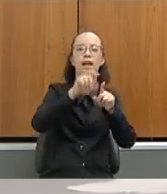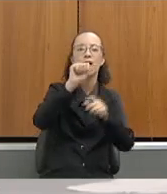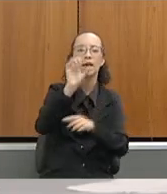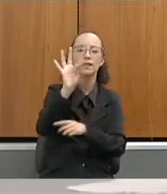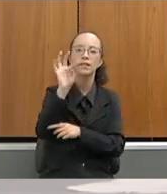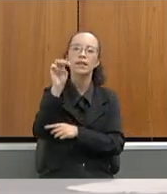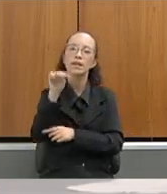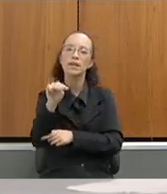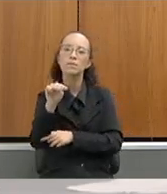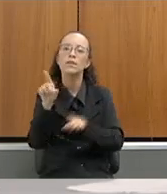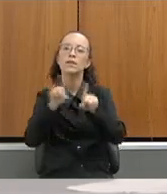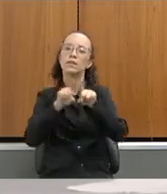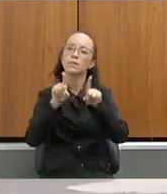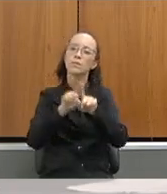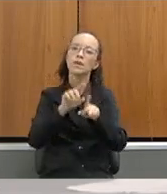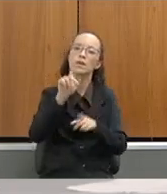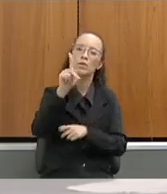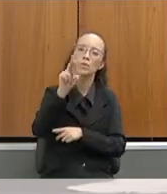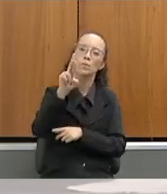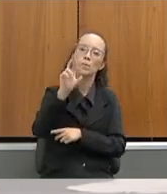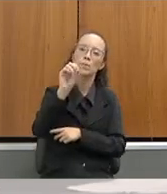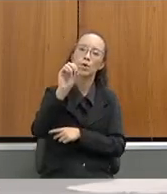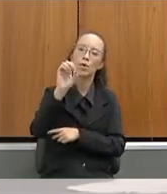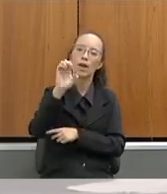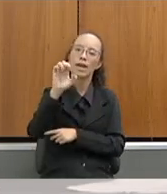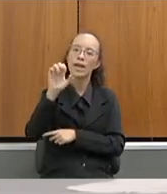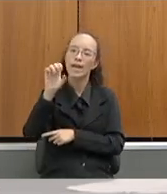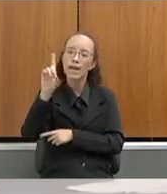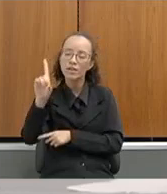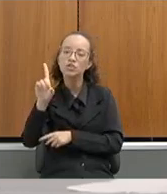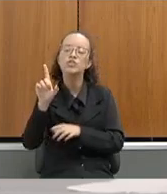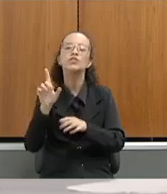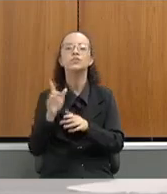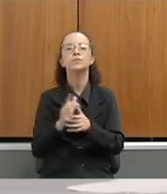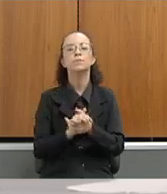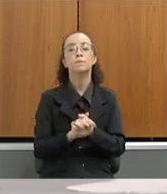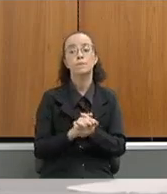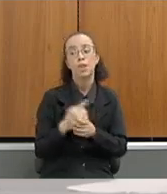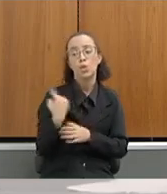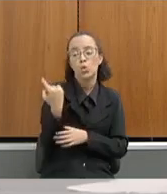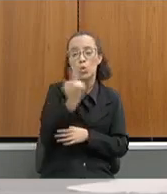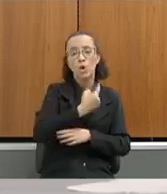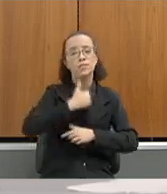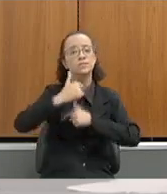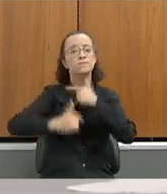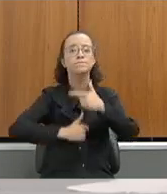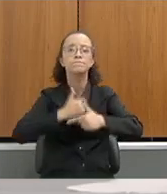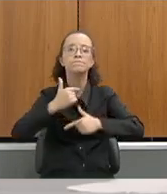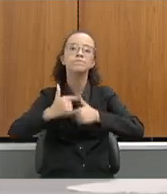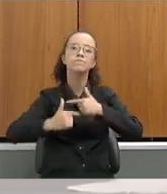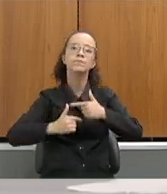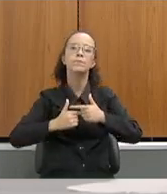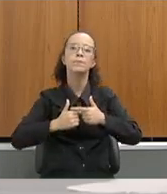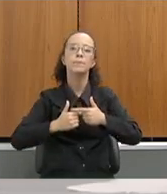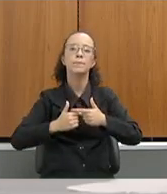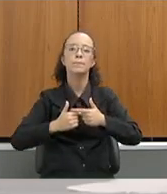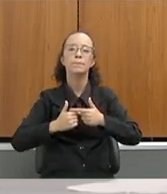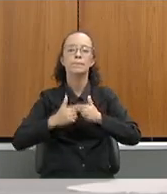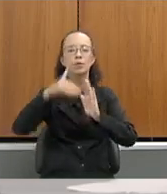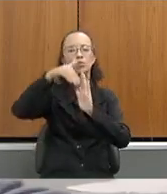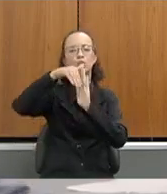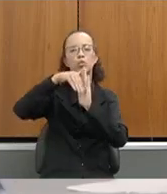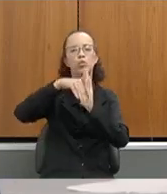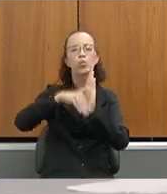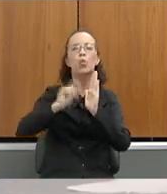ProERD, através da Patrúria Escolar, também estamos trabalhando para mitigarmos as situações de violência que